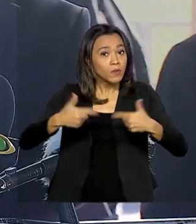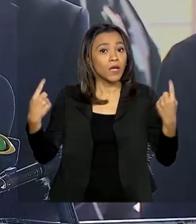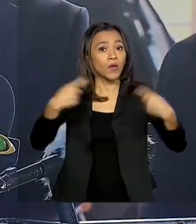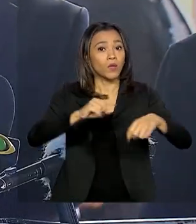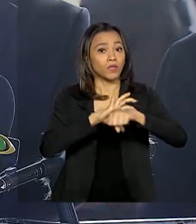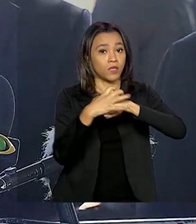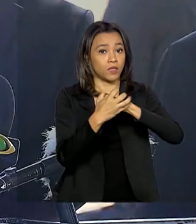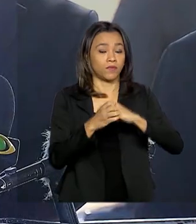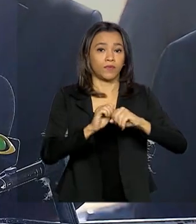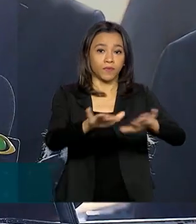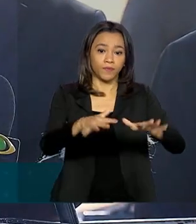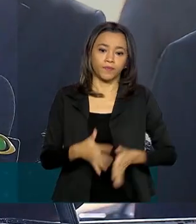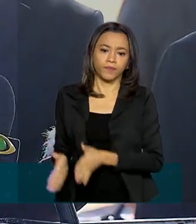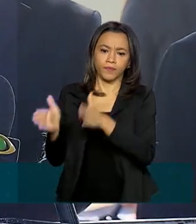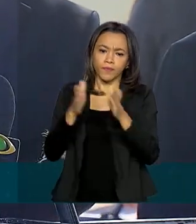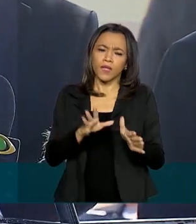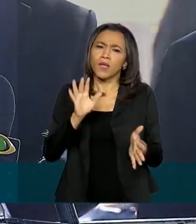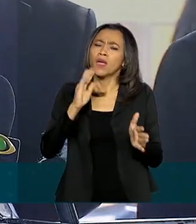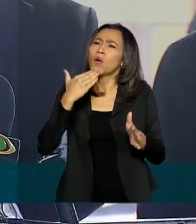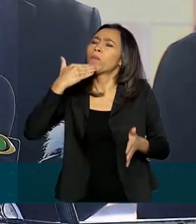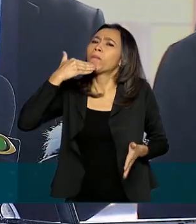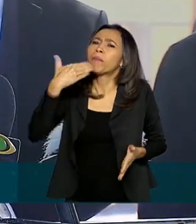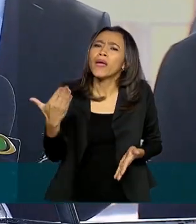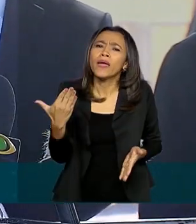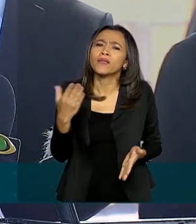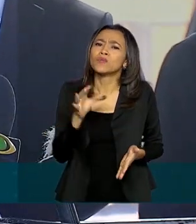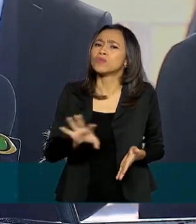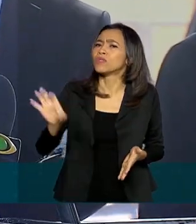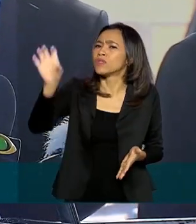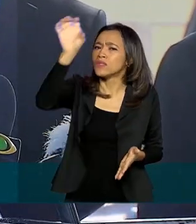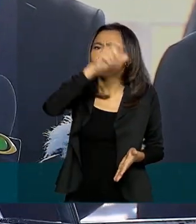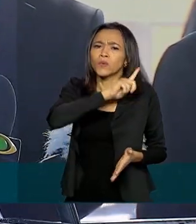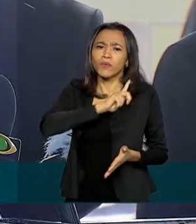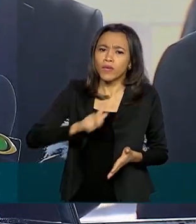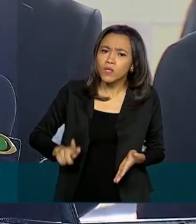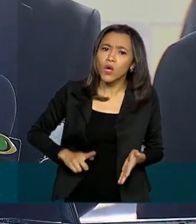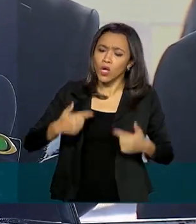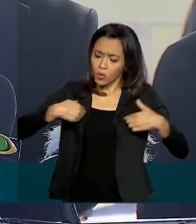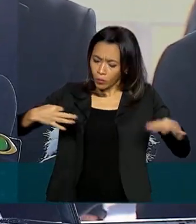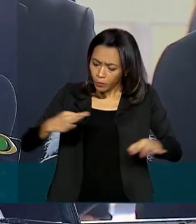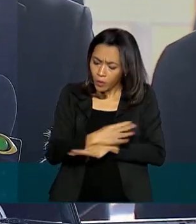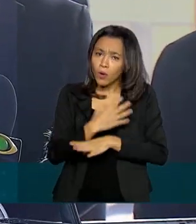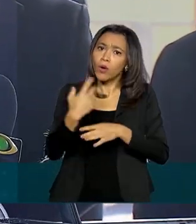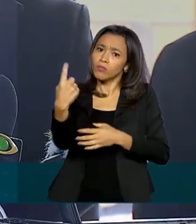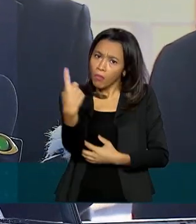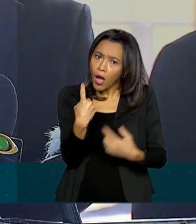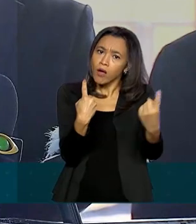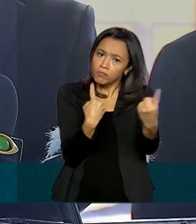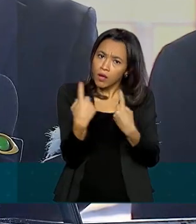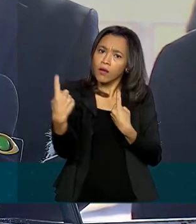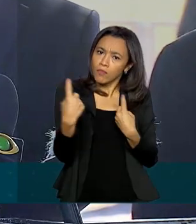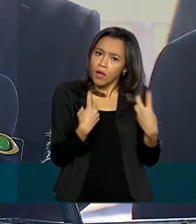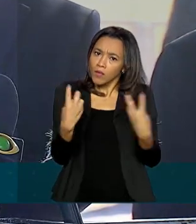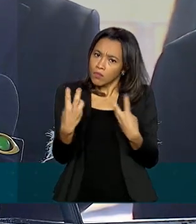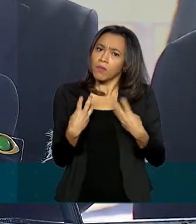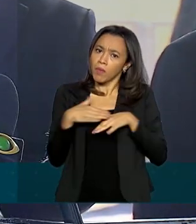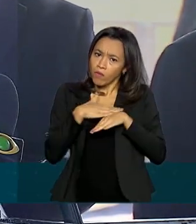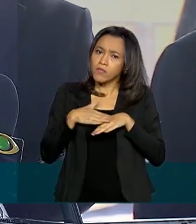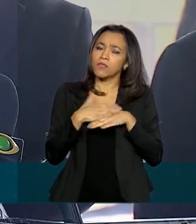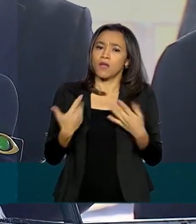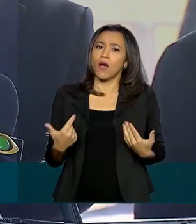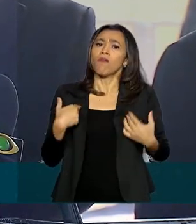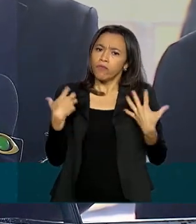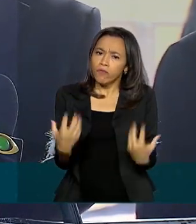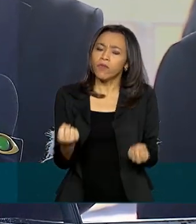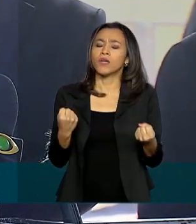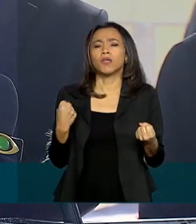O apelo que eu faço aos governadores, reveja essa política, eu estou pronto para conversar. Vamos preservar a vida? Vamos! Mas